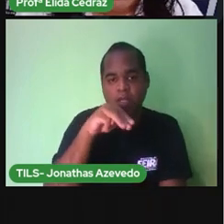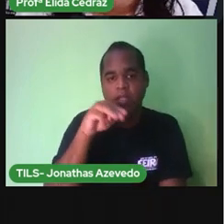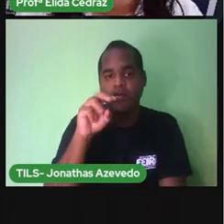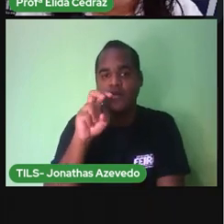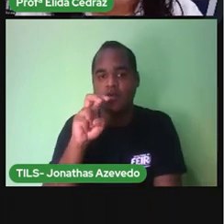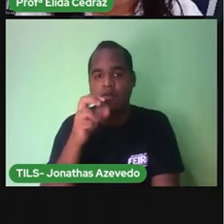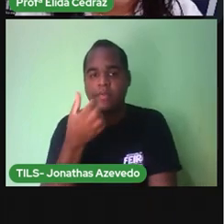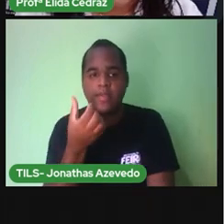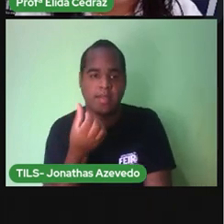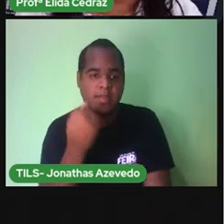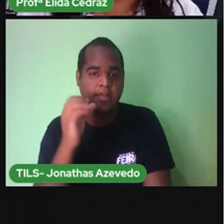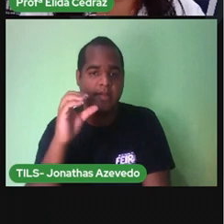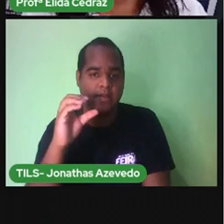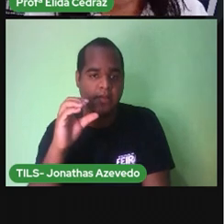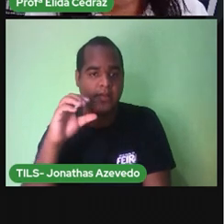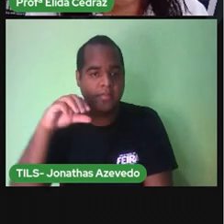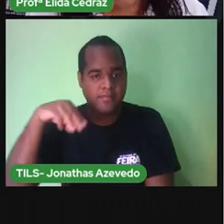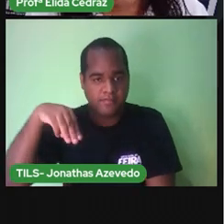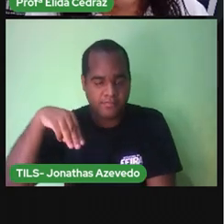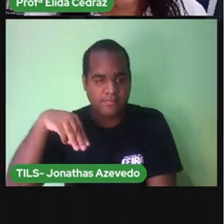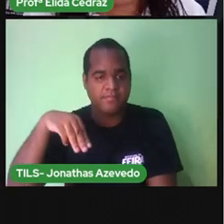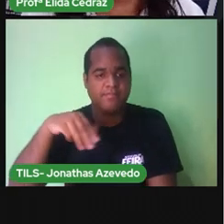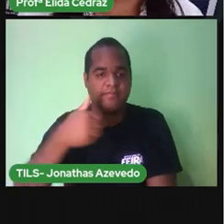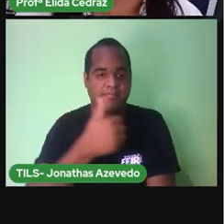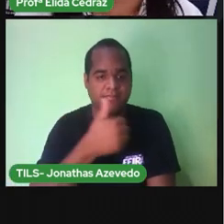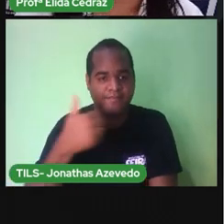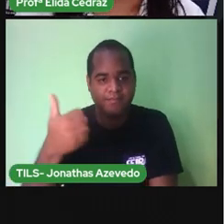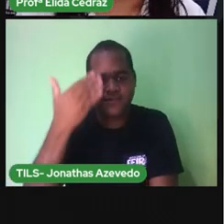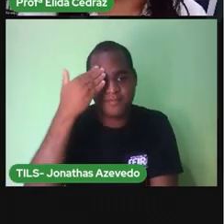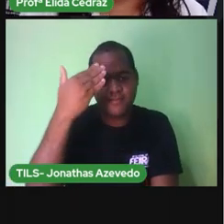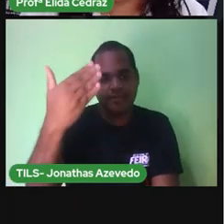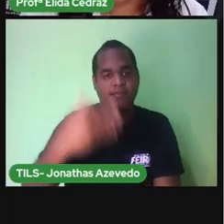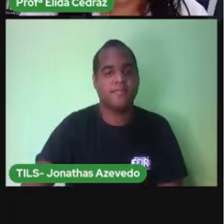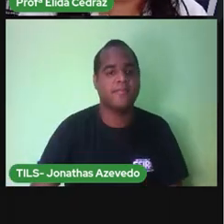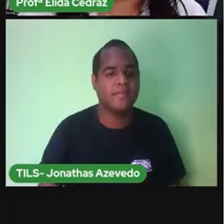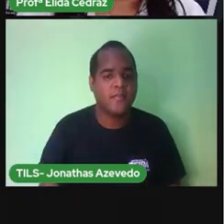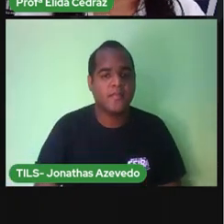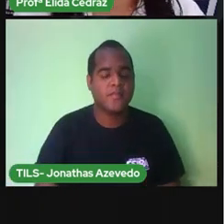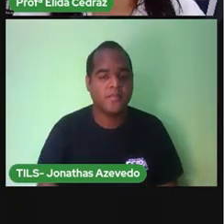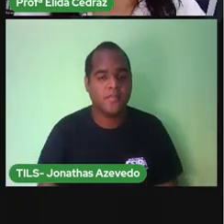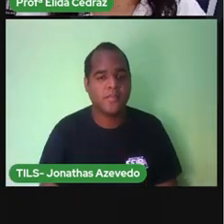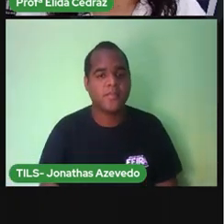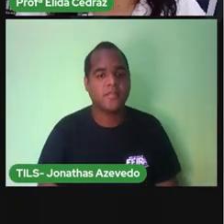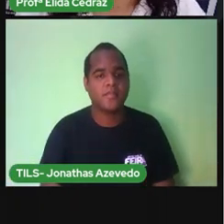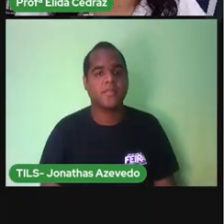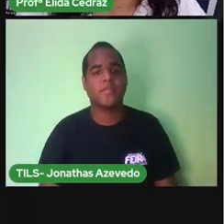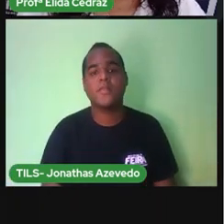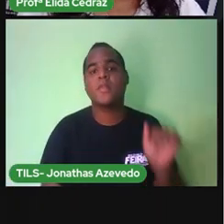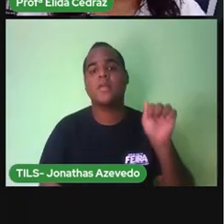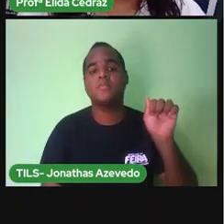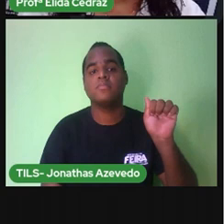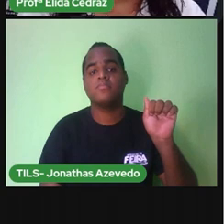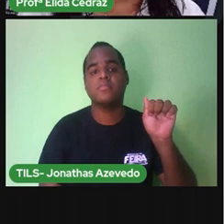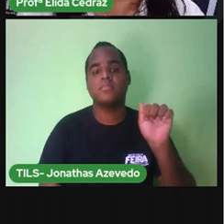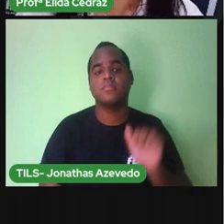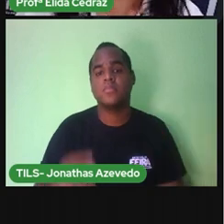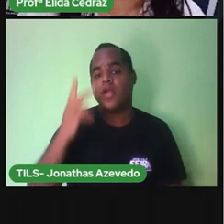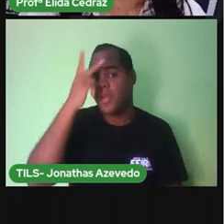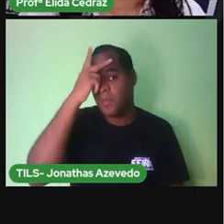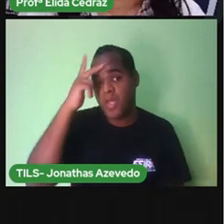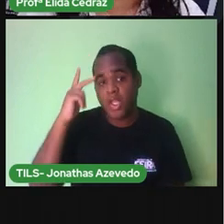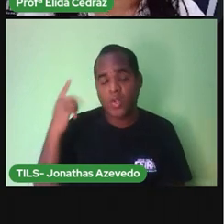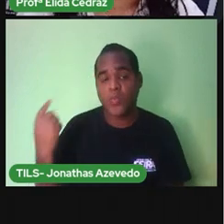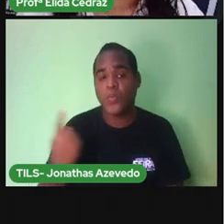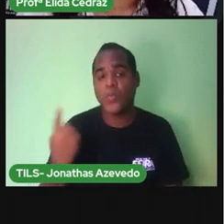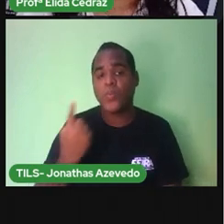seis centímetros Combinado? Obrigada Letra A Quem é a pessoa Mais alta Da